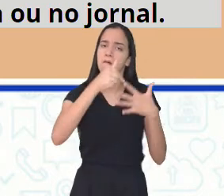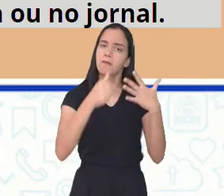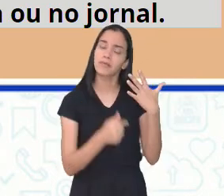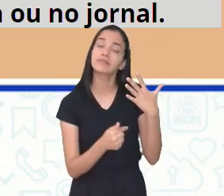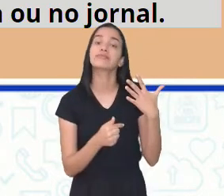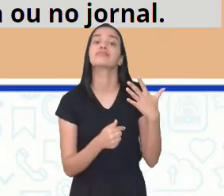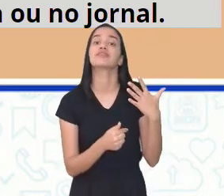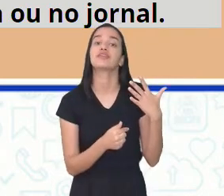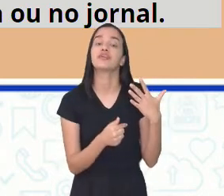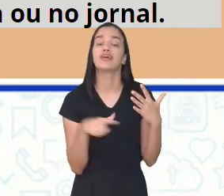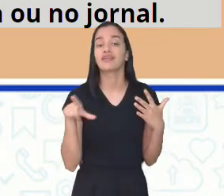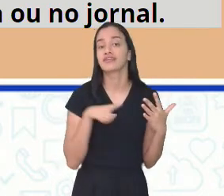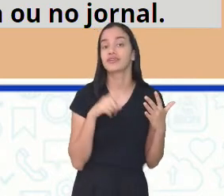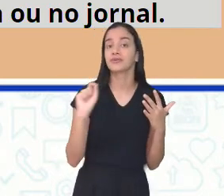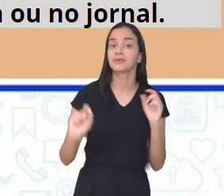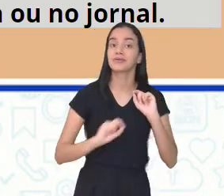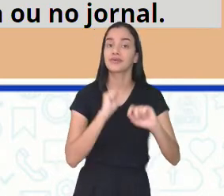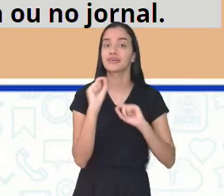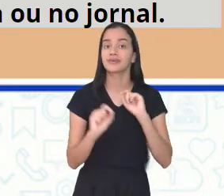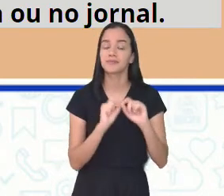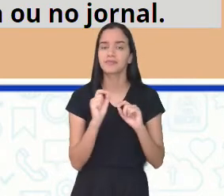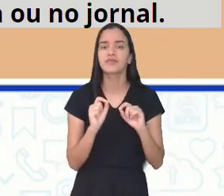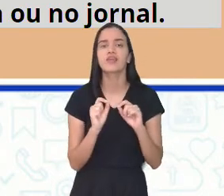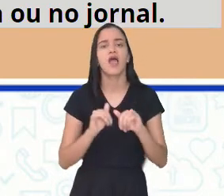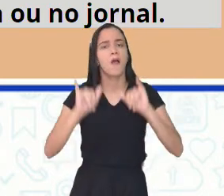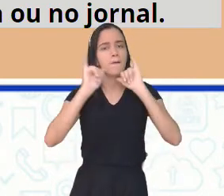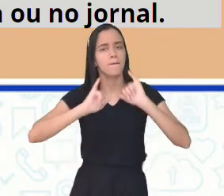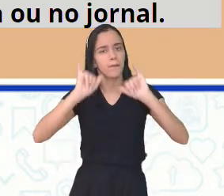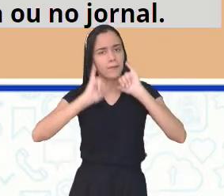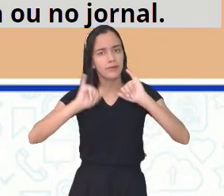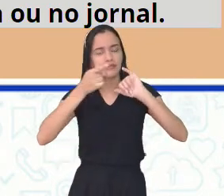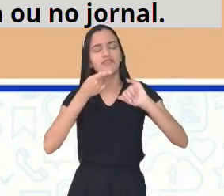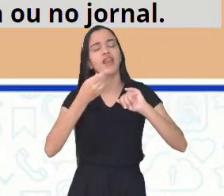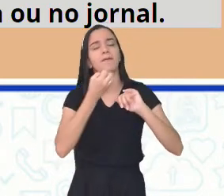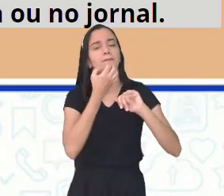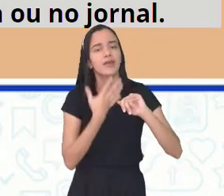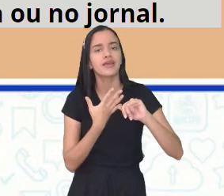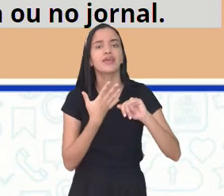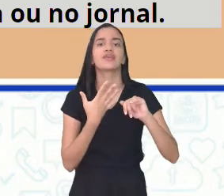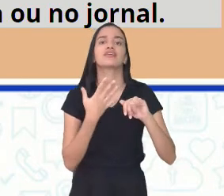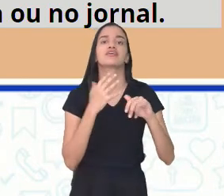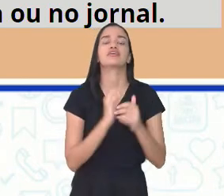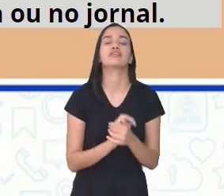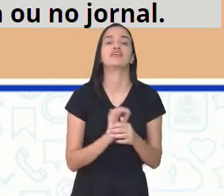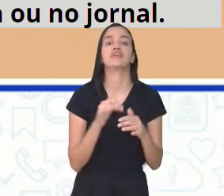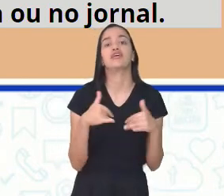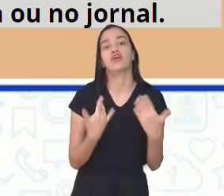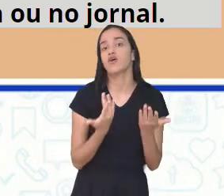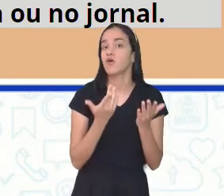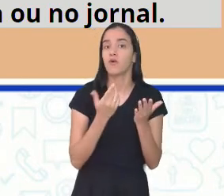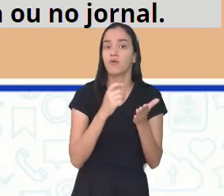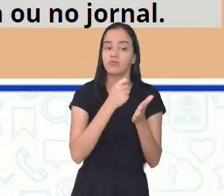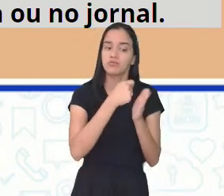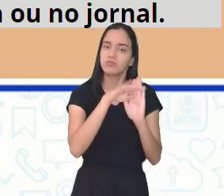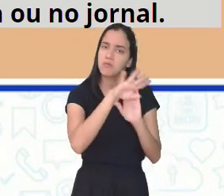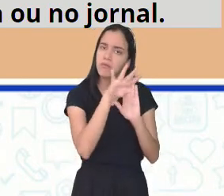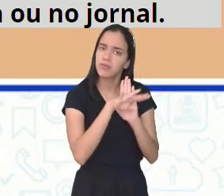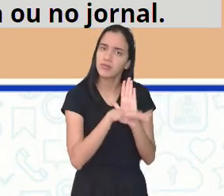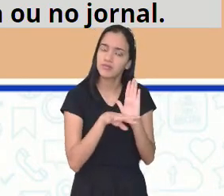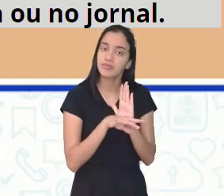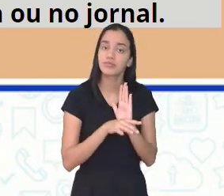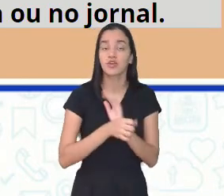dentre elas, elogiar a publicação, a matéria ou até mesmo o